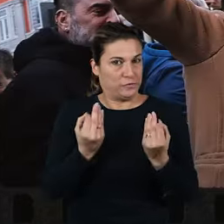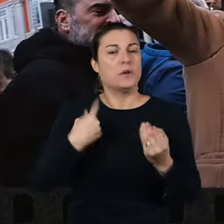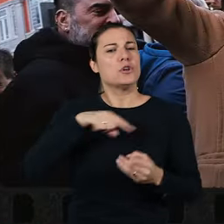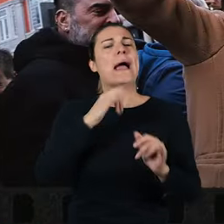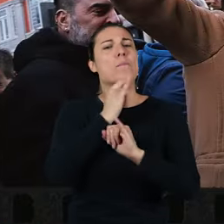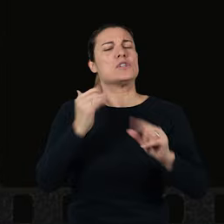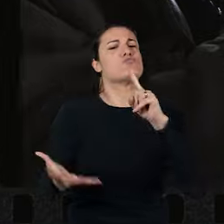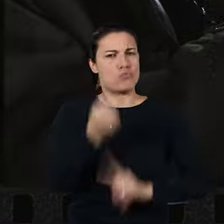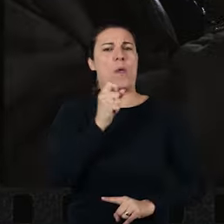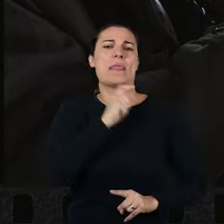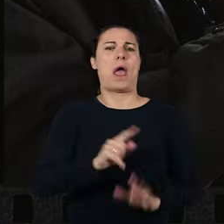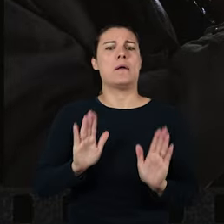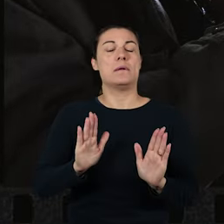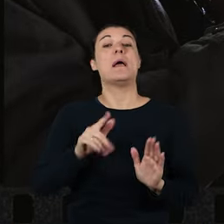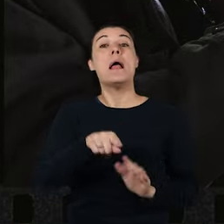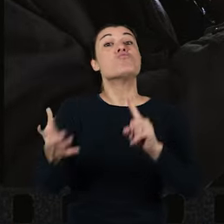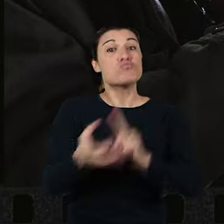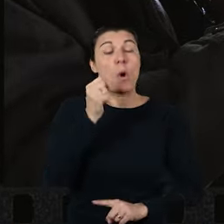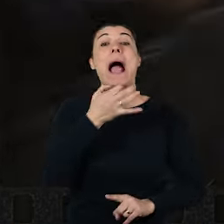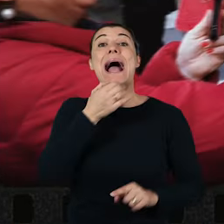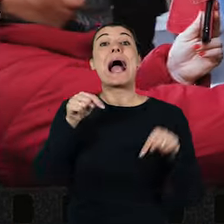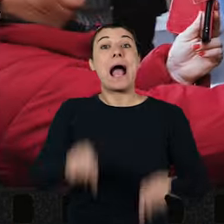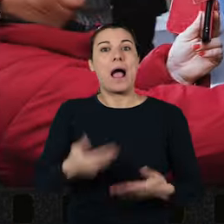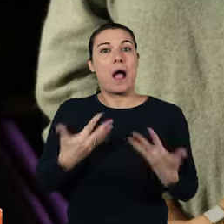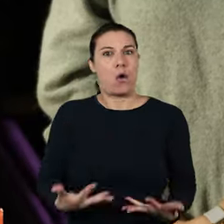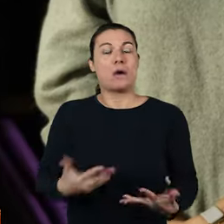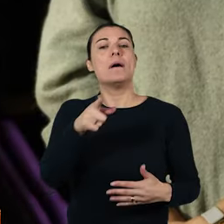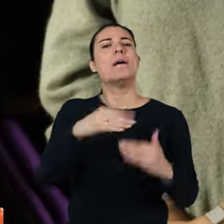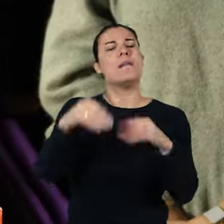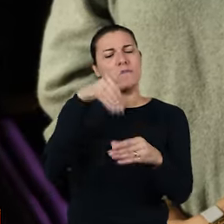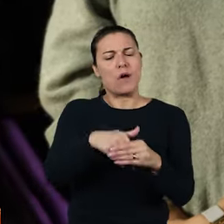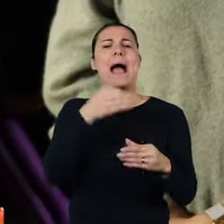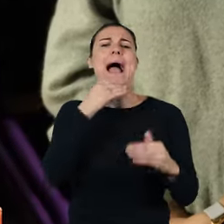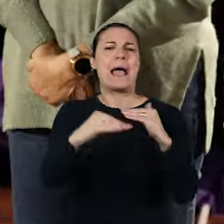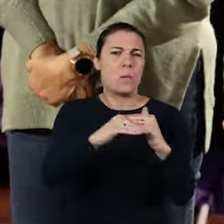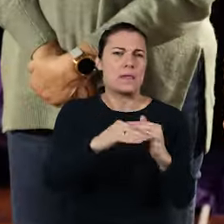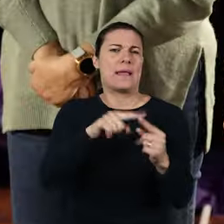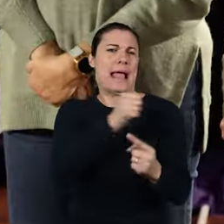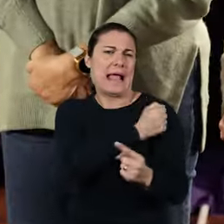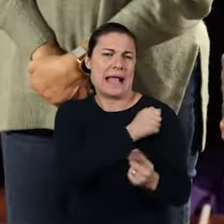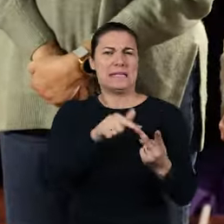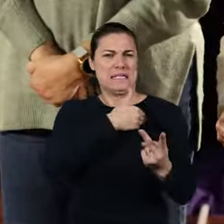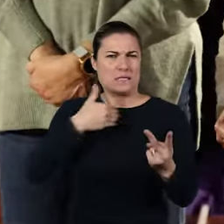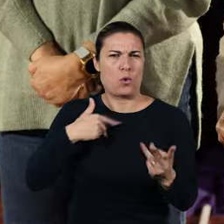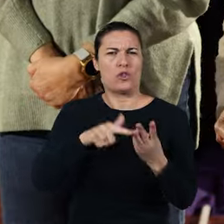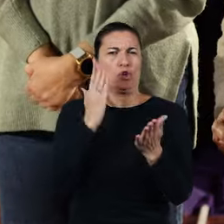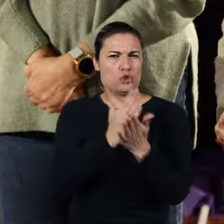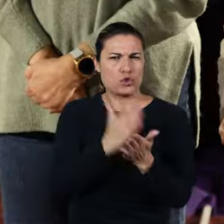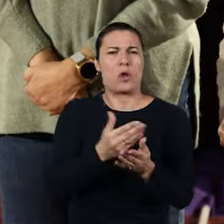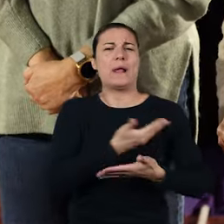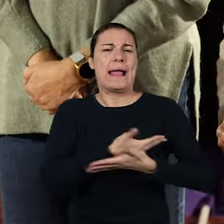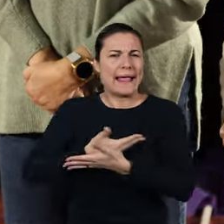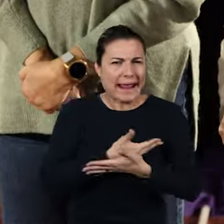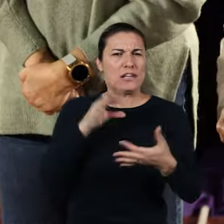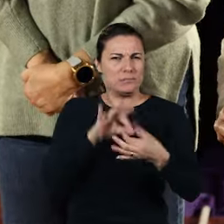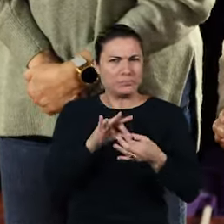Vamos fazer impossíveis. São possíveis e é agora. Agora, votem pela igualdade, votem pela casa, pela saúde, pela